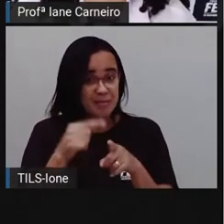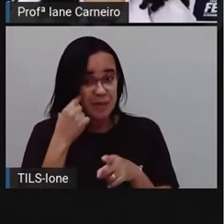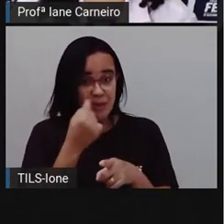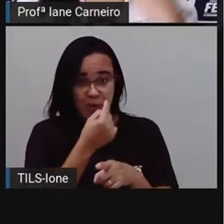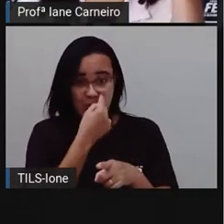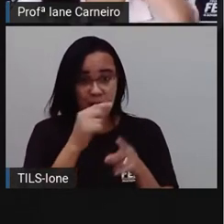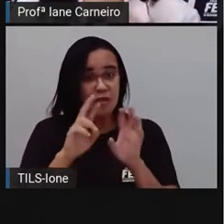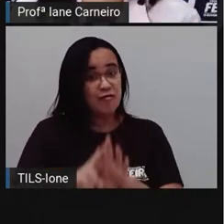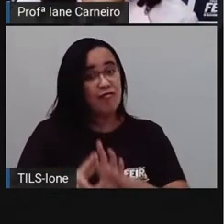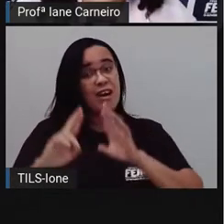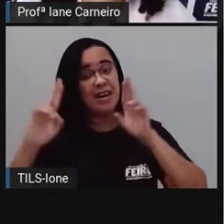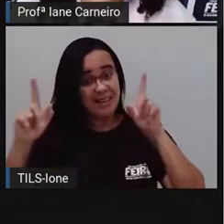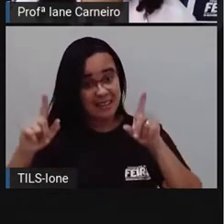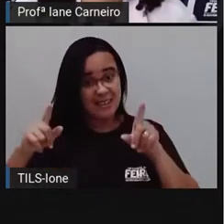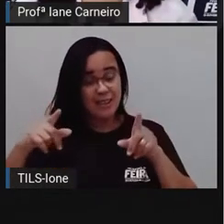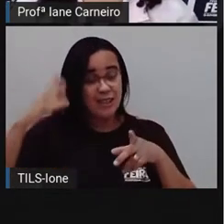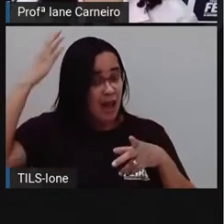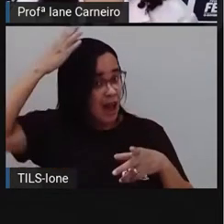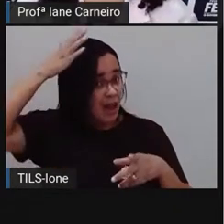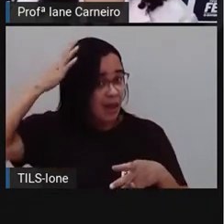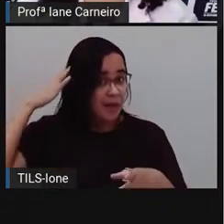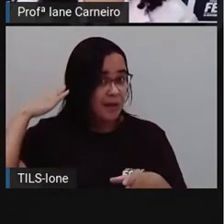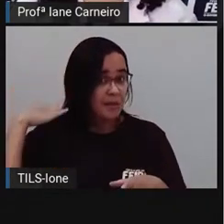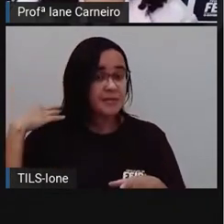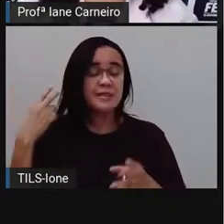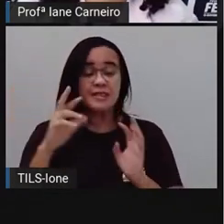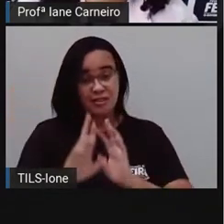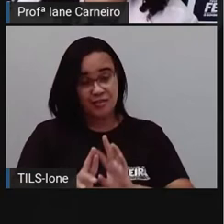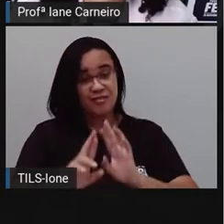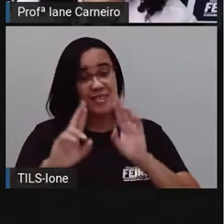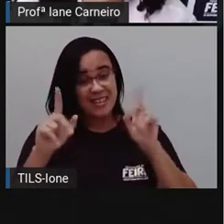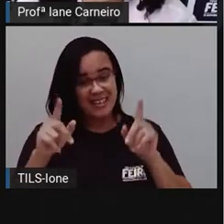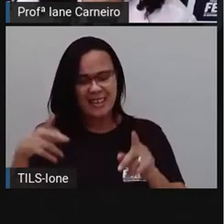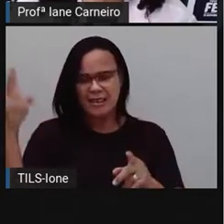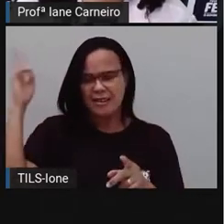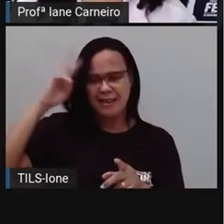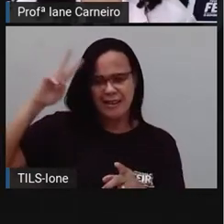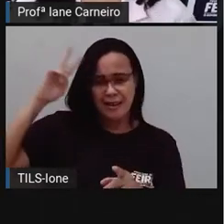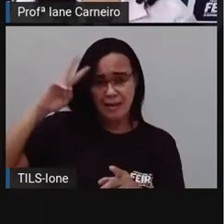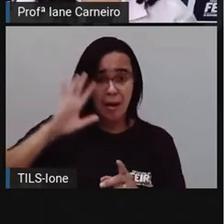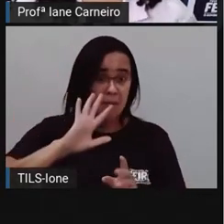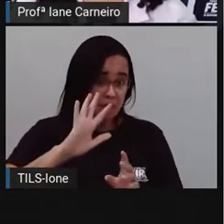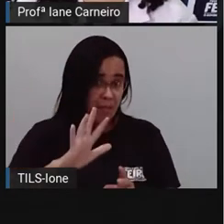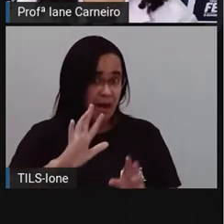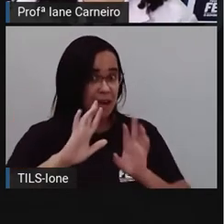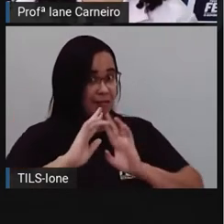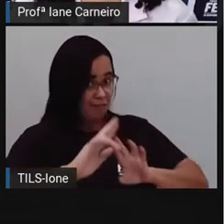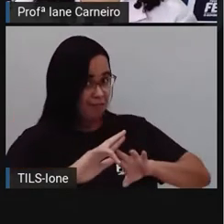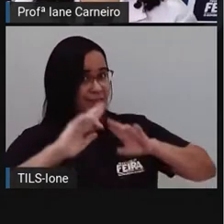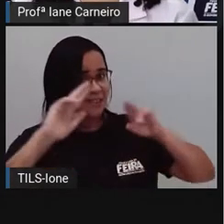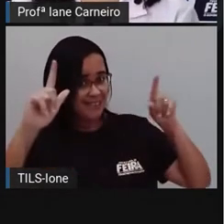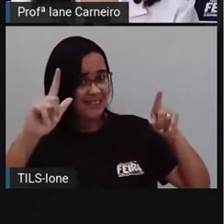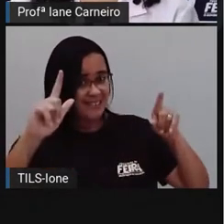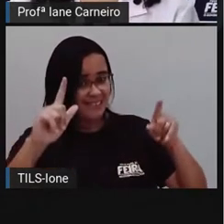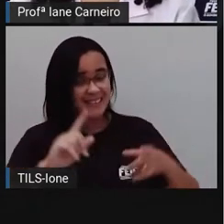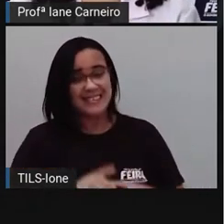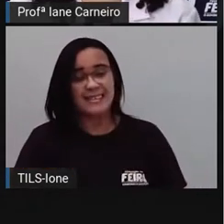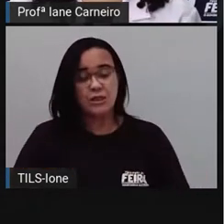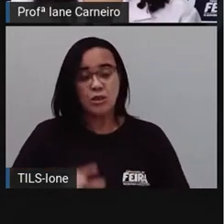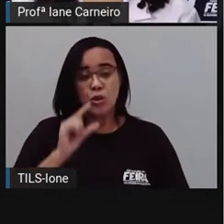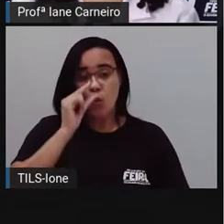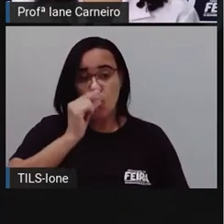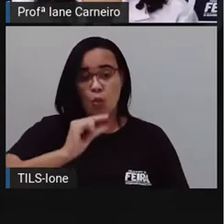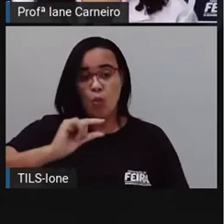A estrutura da cabeça é diferente, ó. Apesar de lembrar bastante, né? O bico do